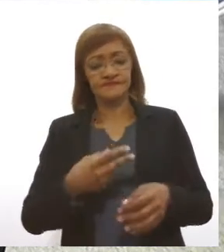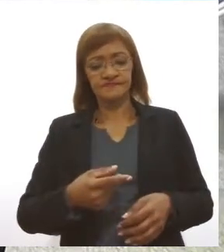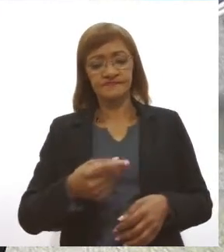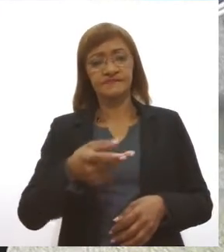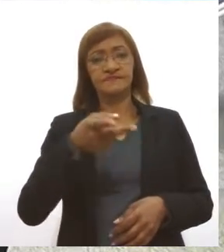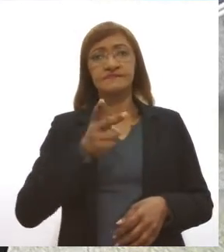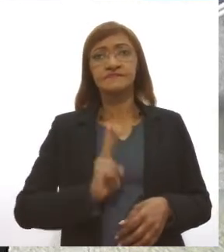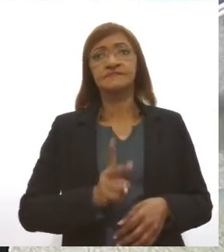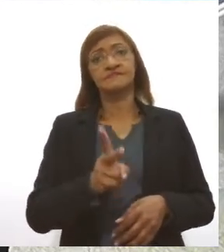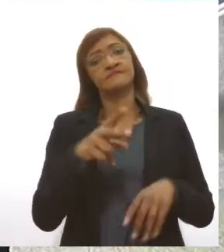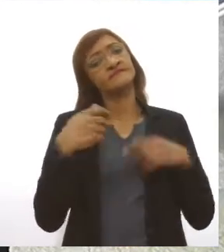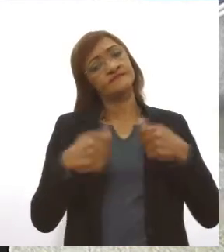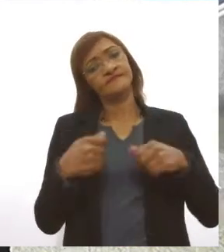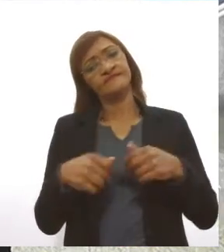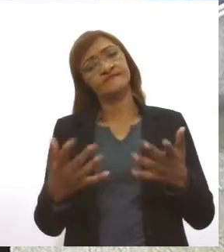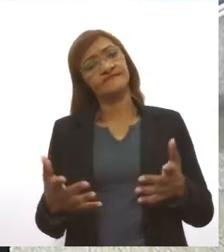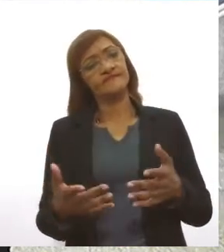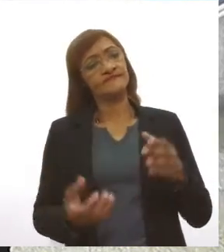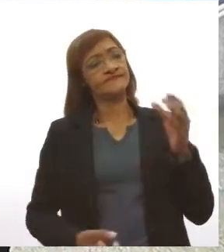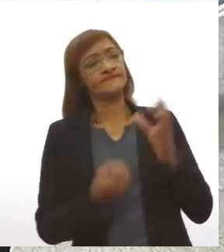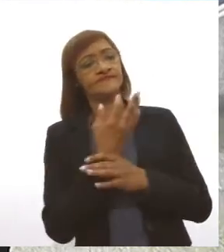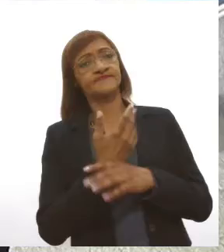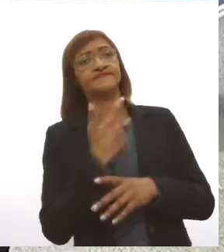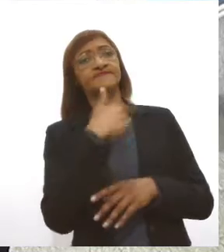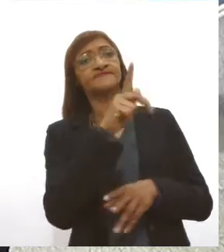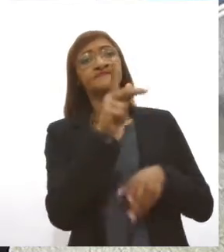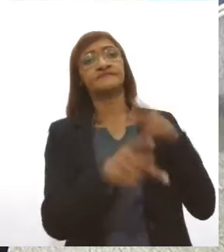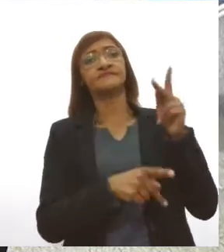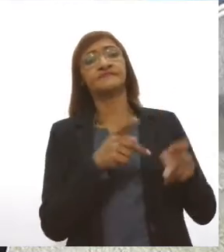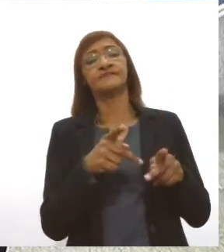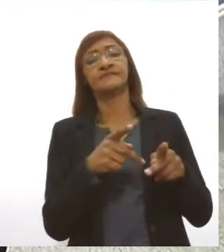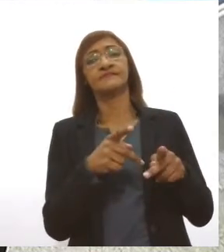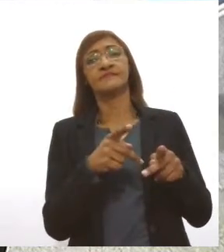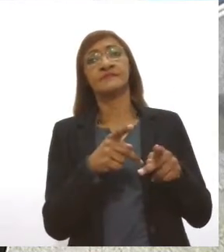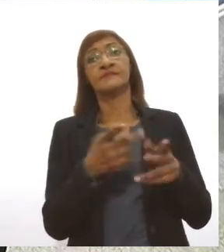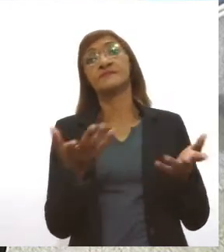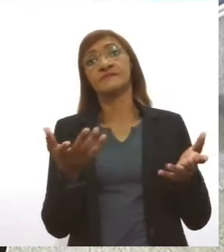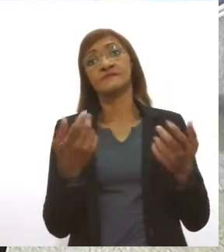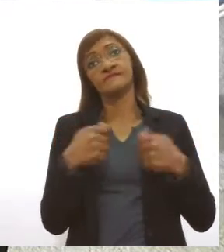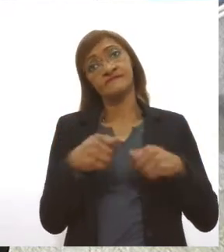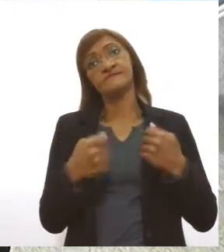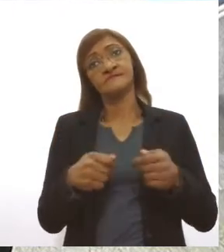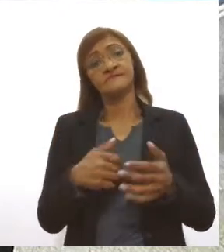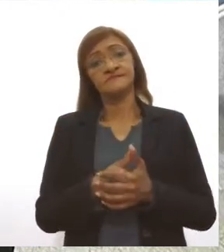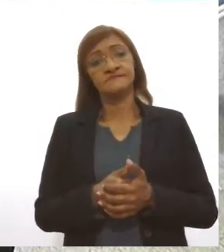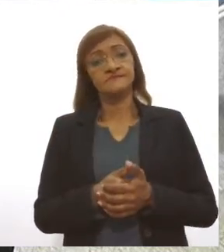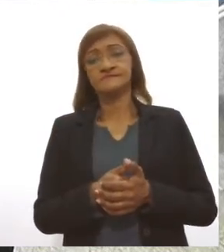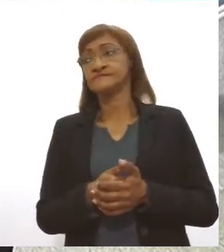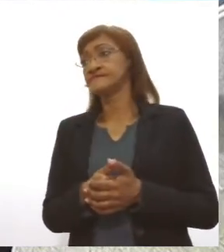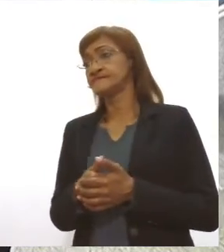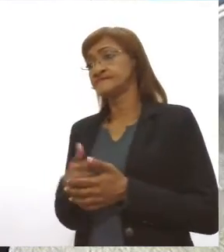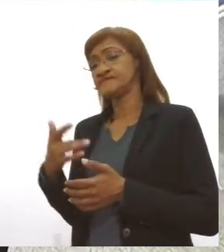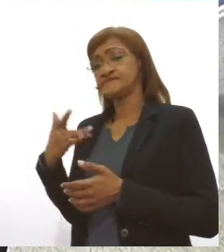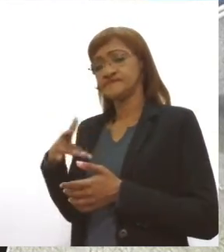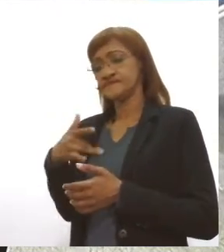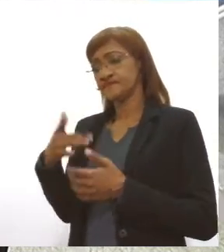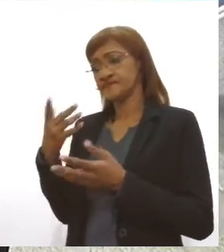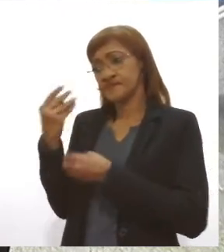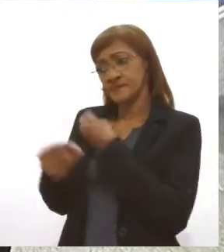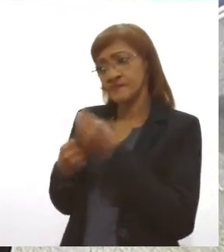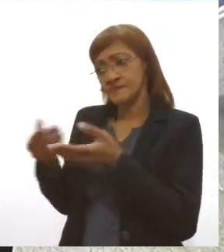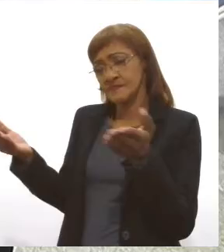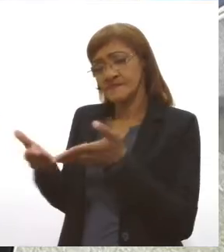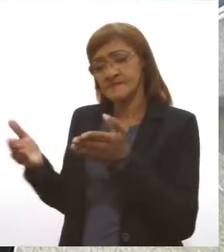tem esse outro público que pode surgir a partir dessa demanda de final de ano. É uma pena, inclusive, ter que se preparar para uma situação como